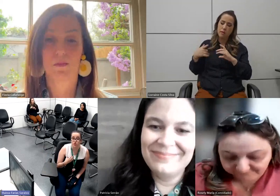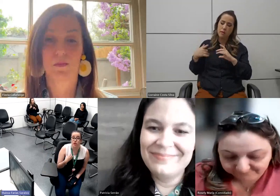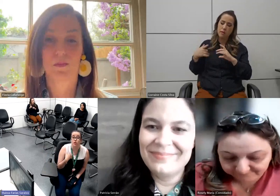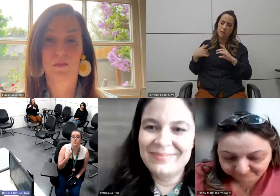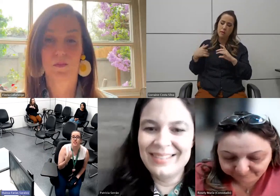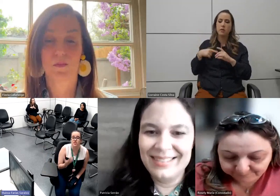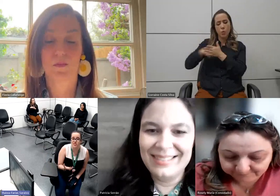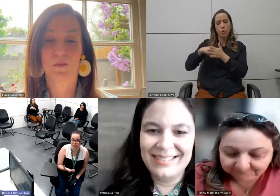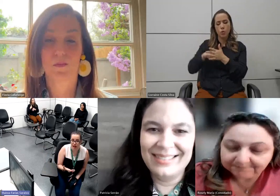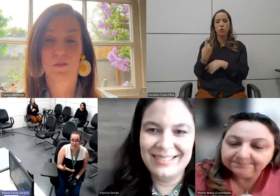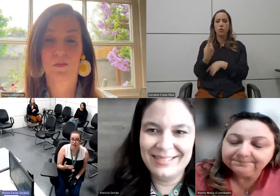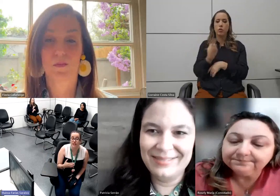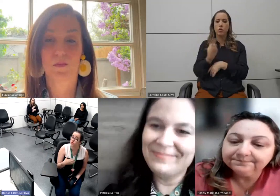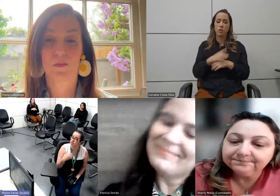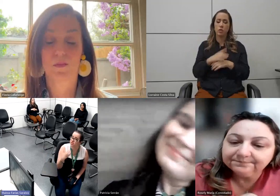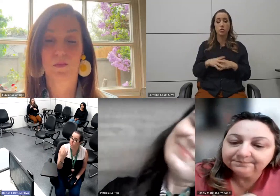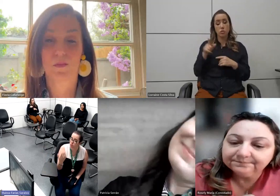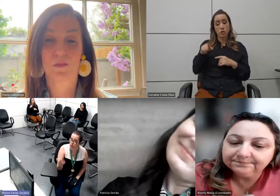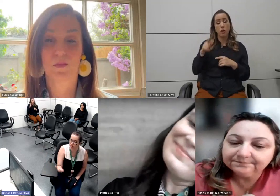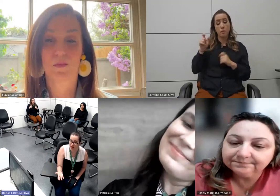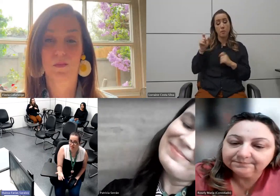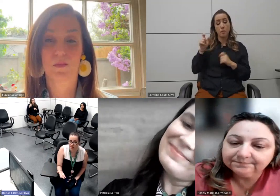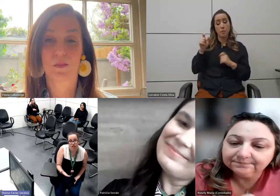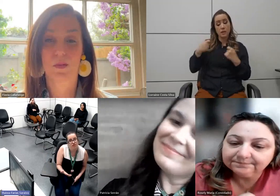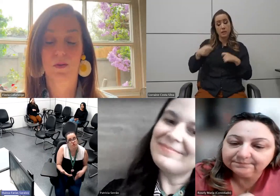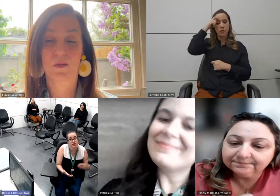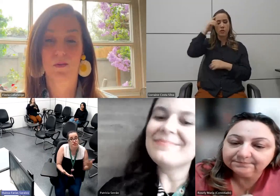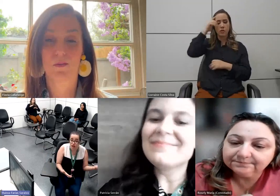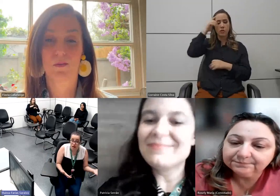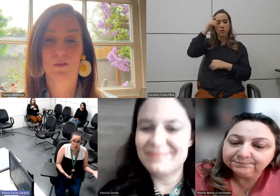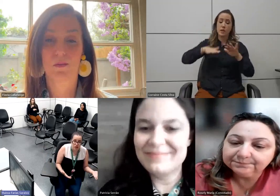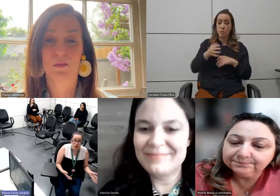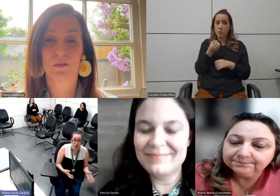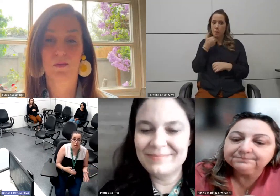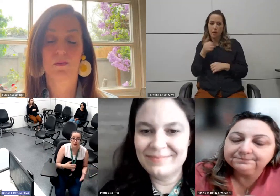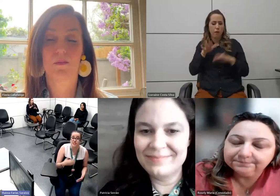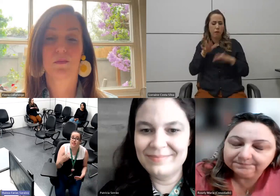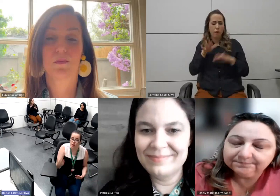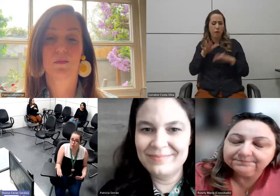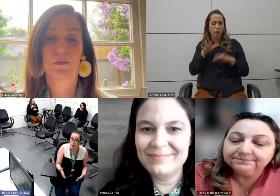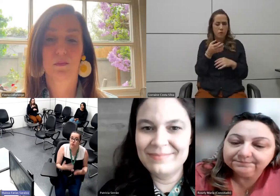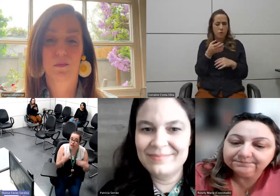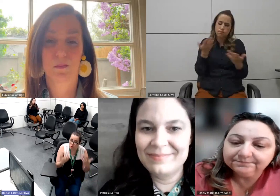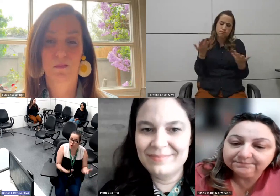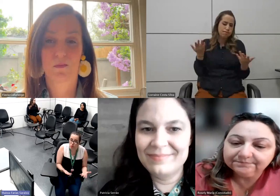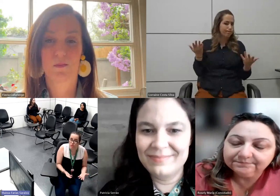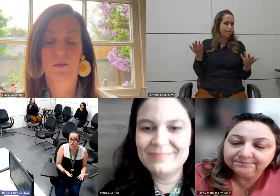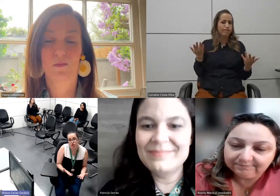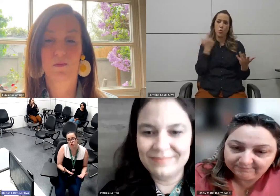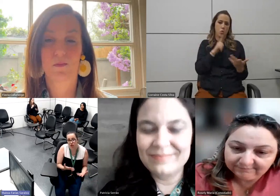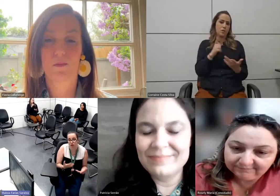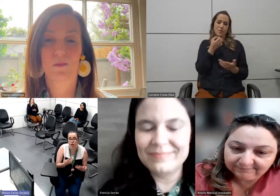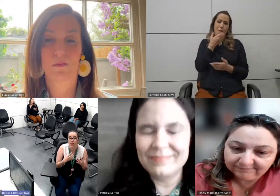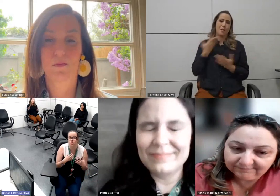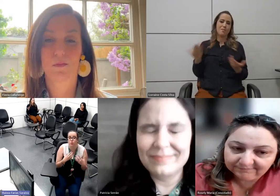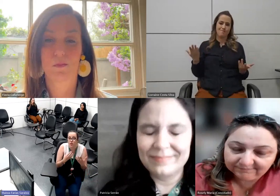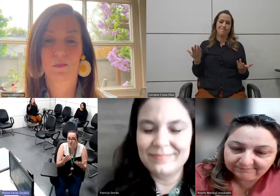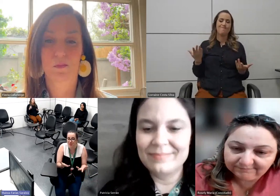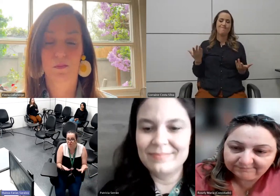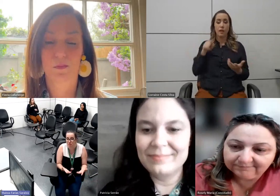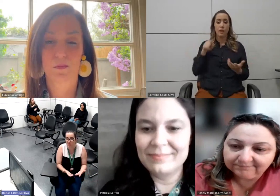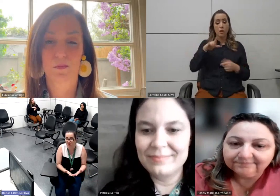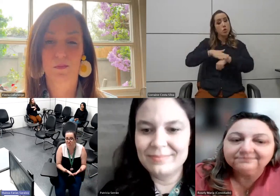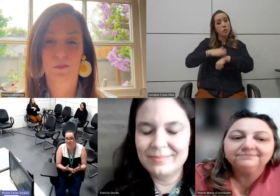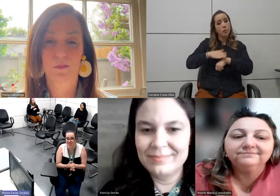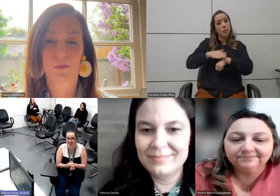isso ajude a conscientizar que às vezes eu posso estar assim, às vezes não. Mas naquele momento tem um motivo, né, eu quero